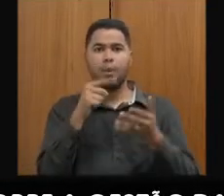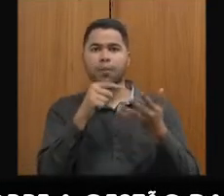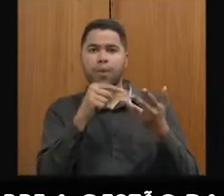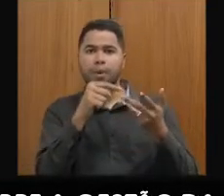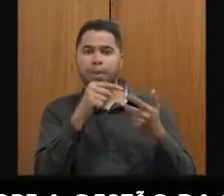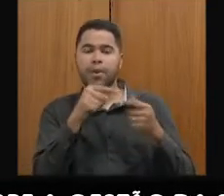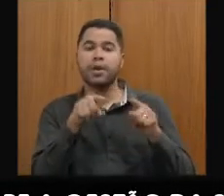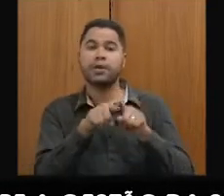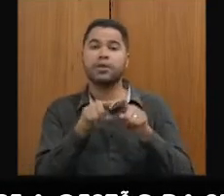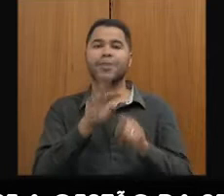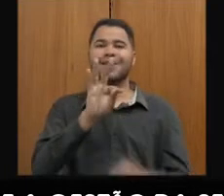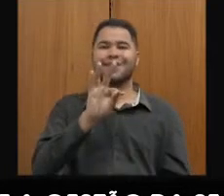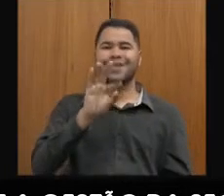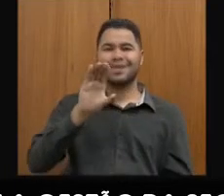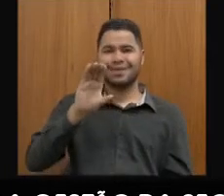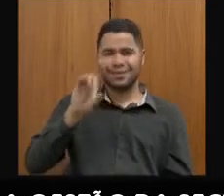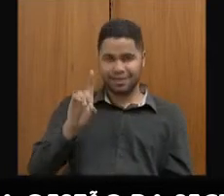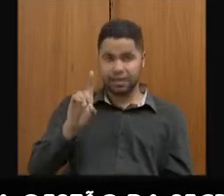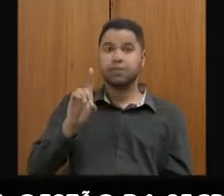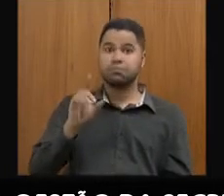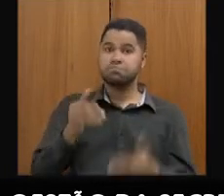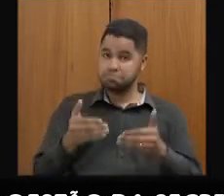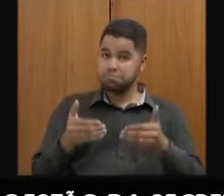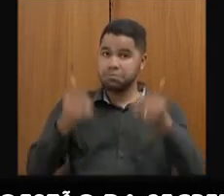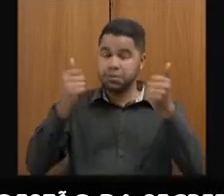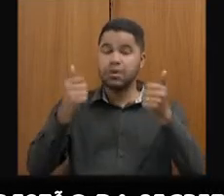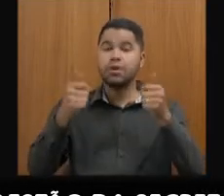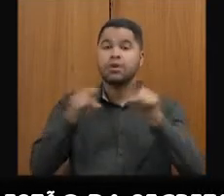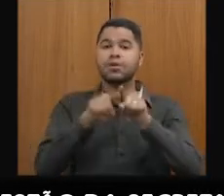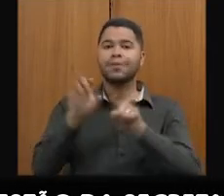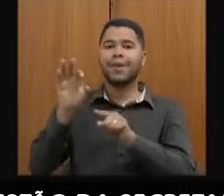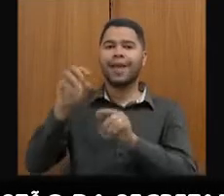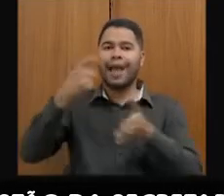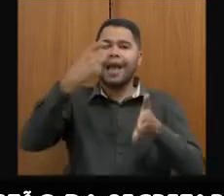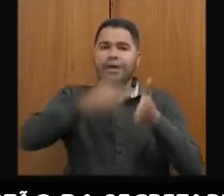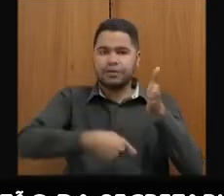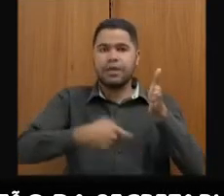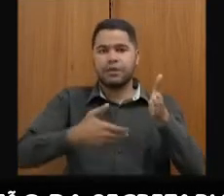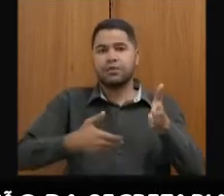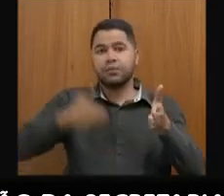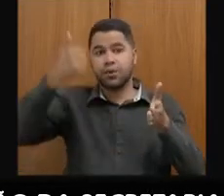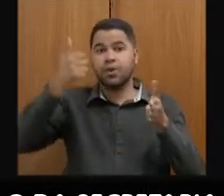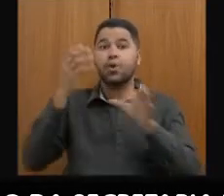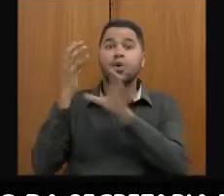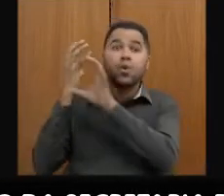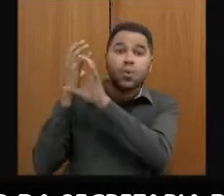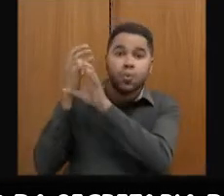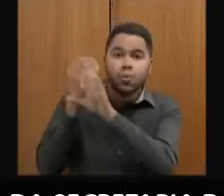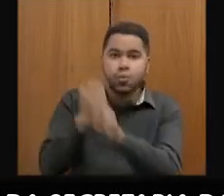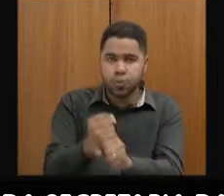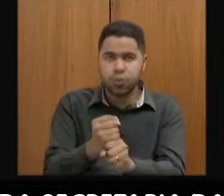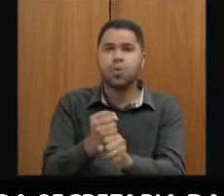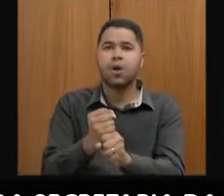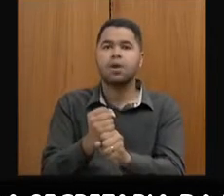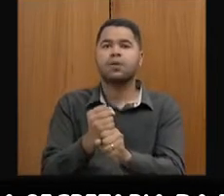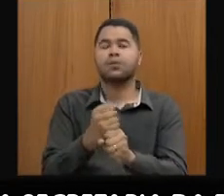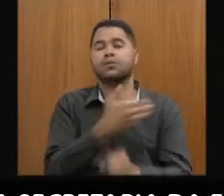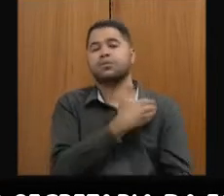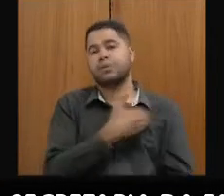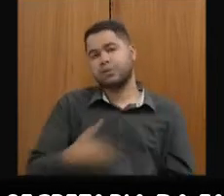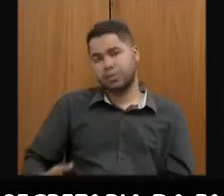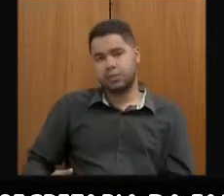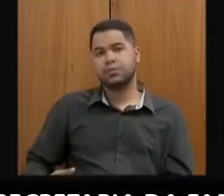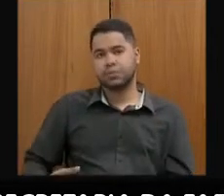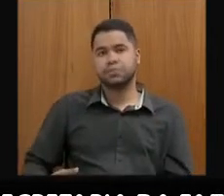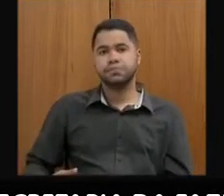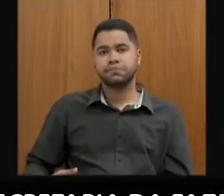TCD também teve uma melhora e as taxas também uma melhora. Somando todo o agregado de arrecadação do Estado, da